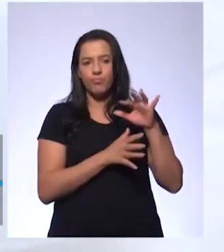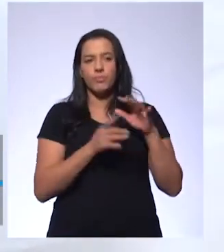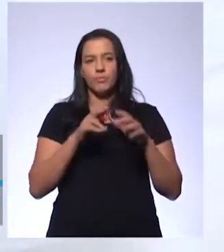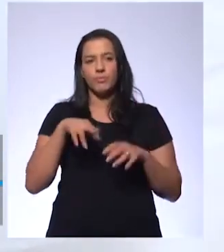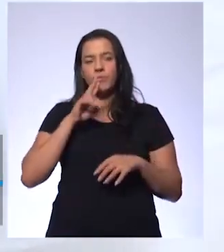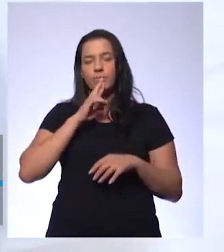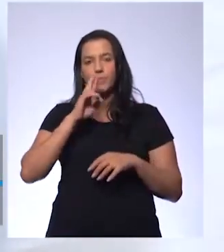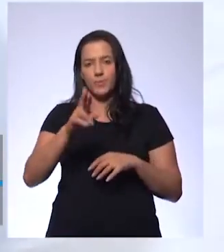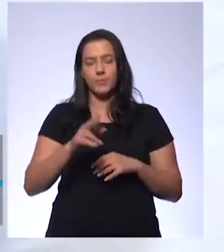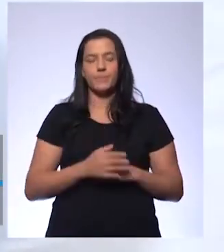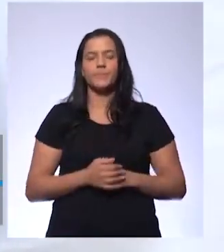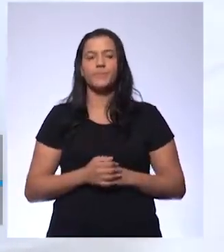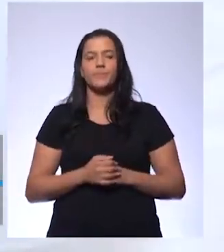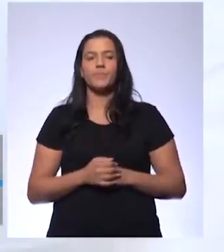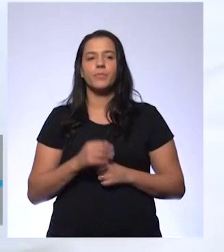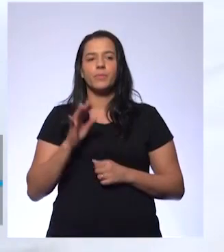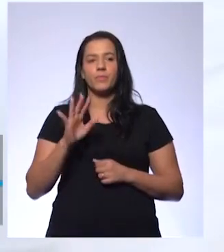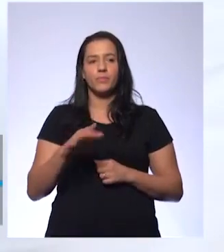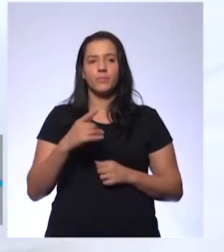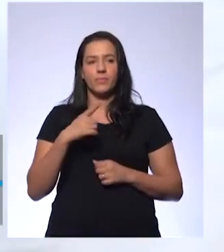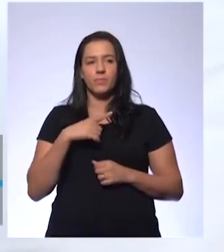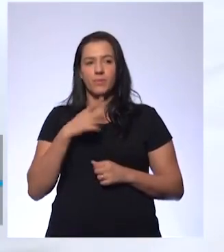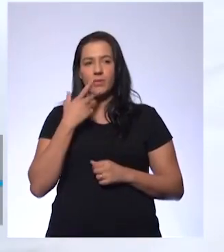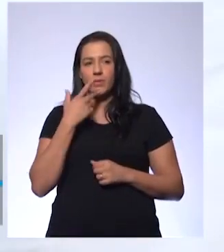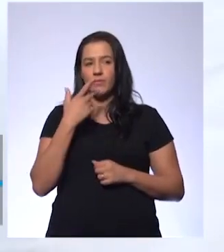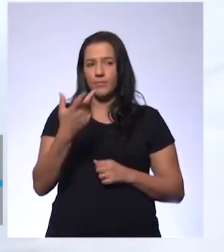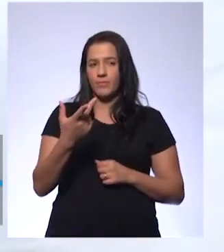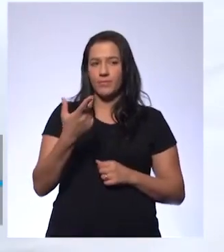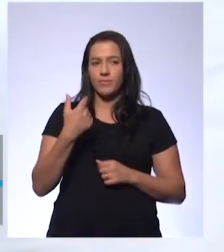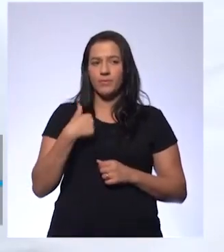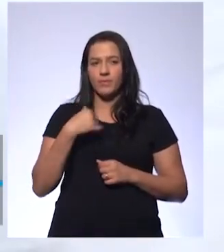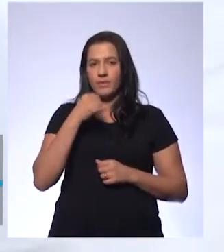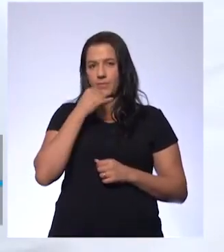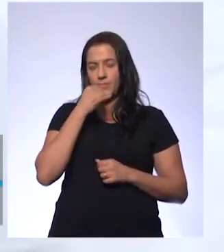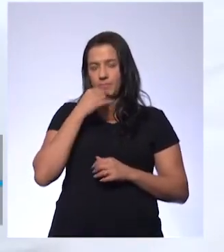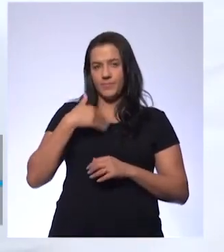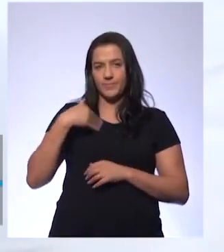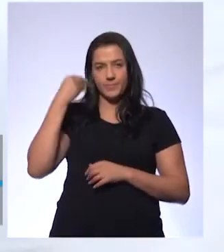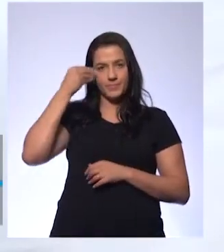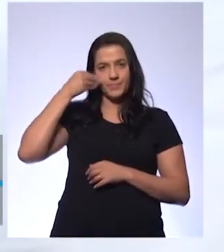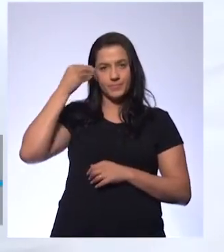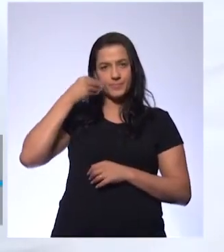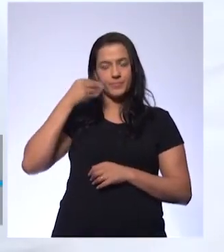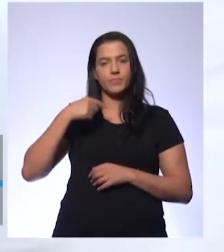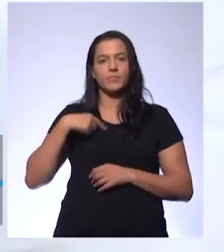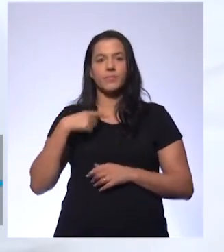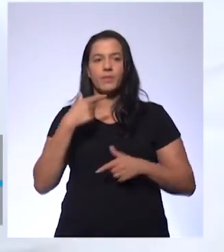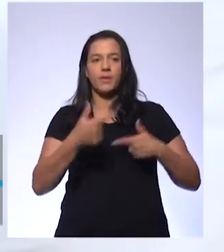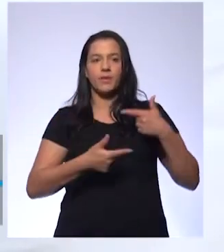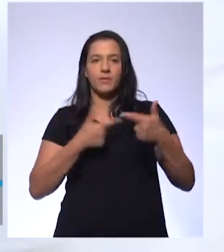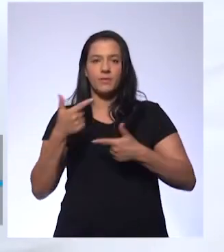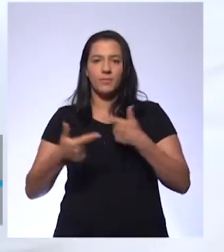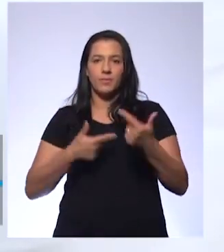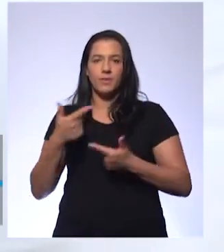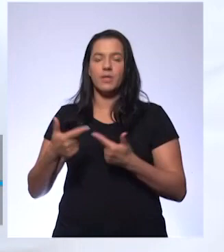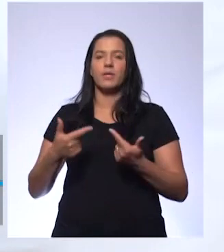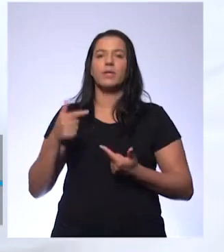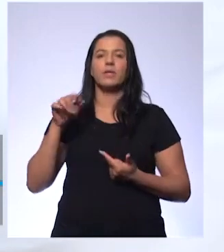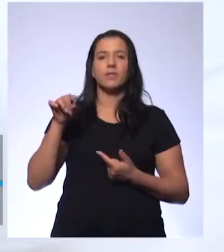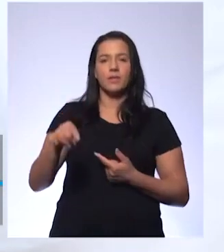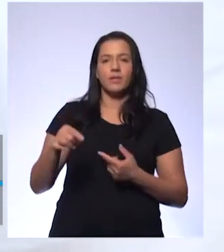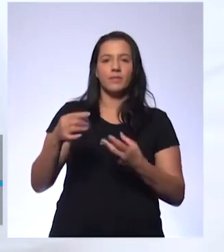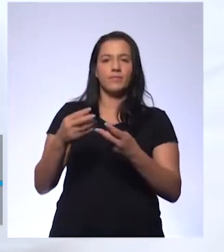responder agora. O que acontece é o seguinte. Vou te falar, por exemplo, a minha experiência. Eu trabalhei com fósseis de planta. Quando eu fiz meu